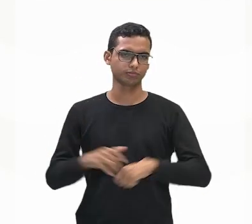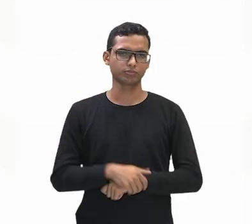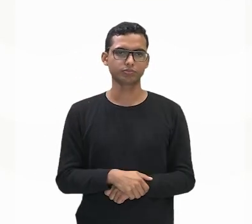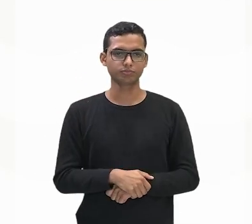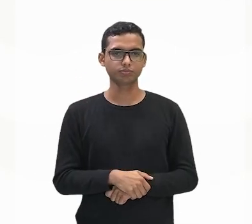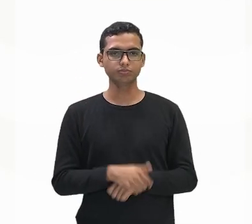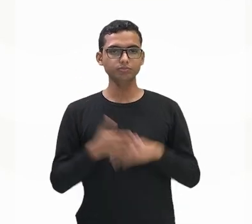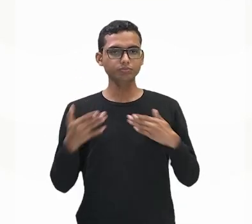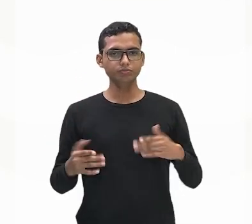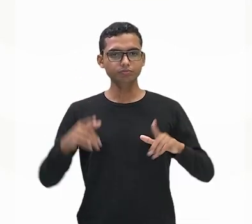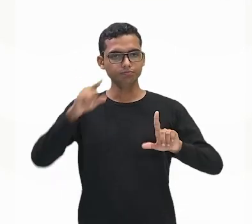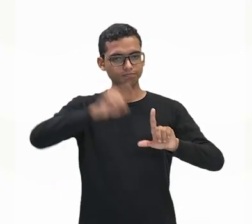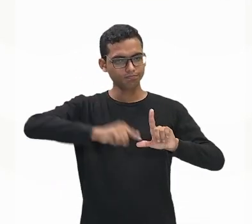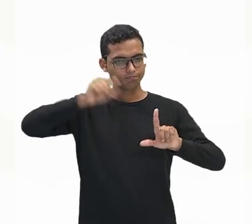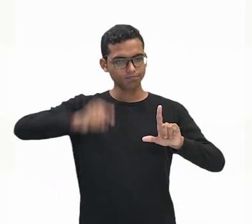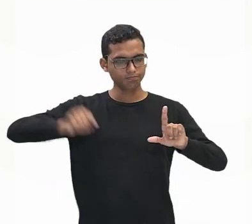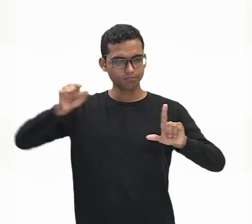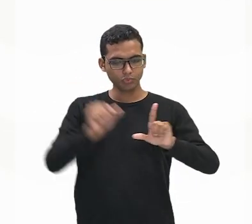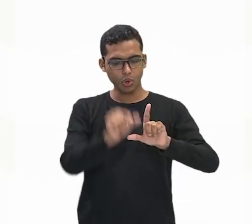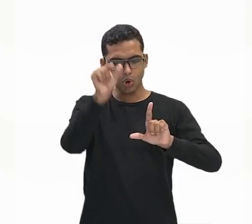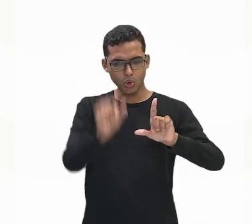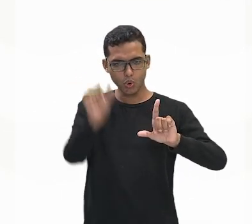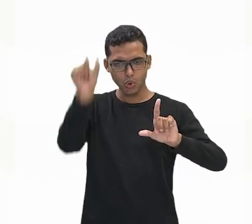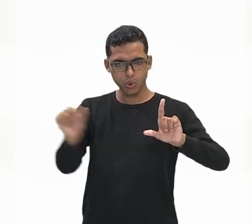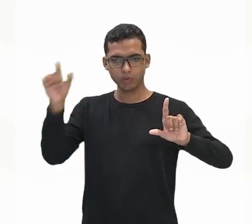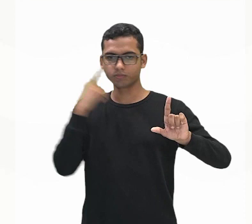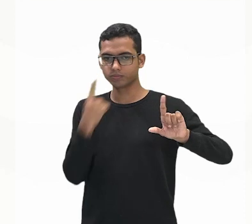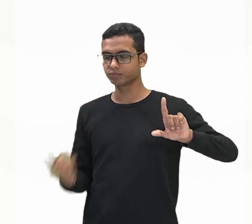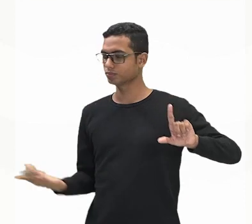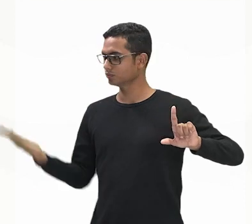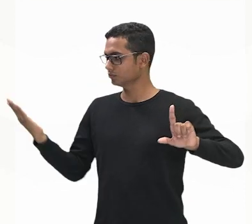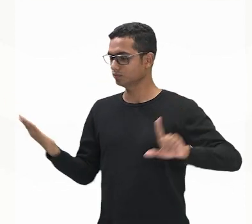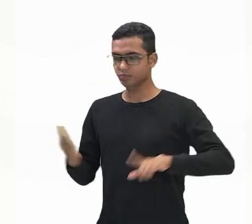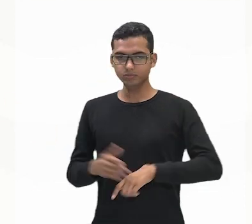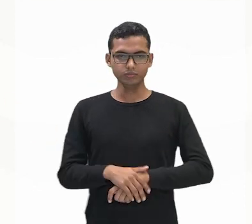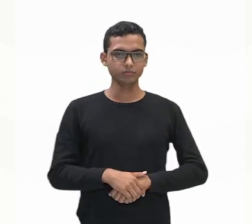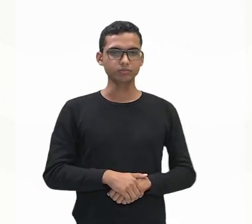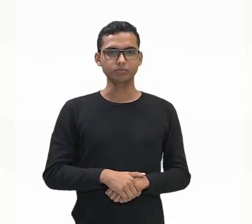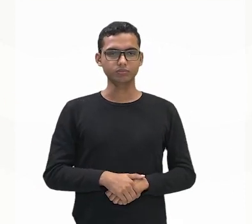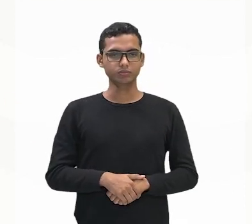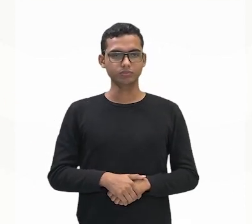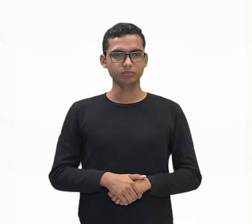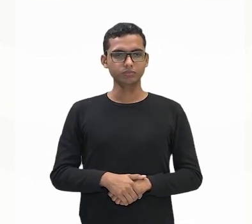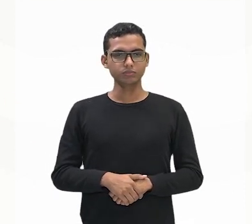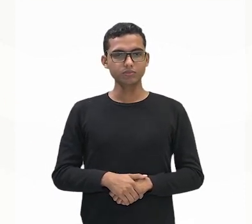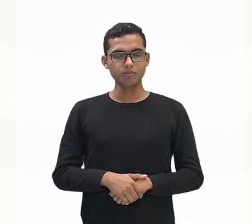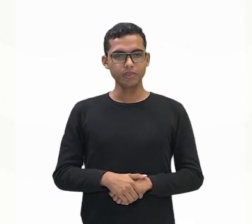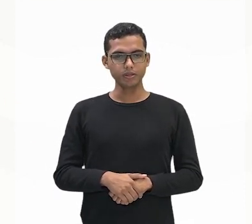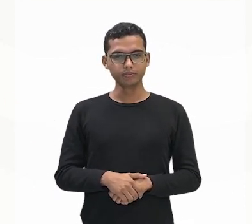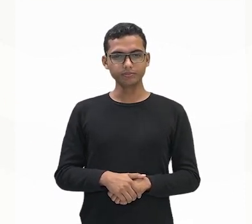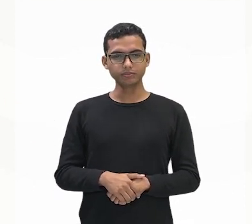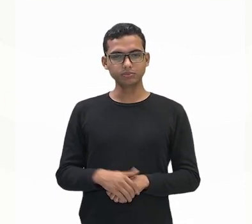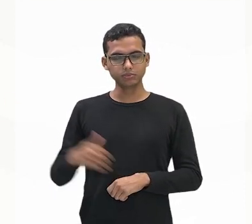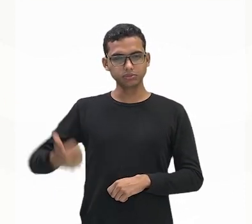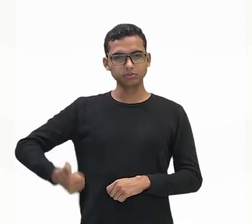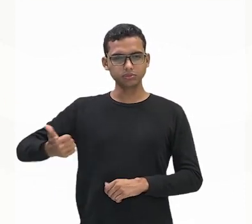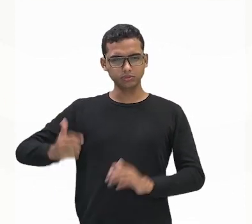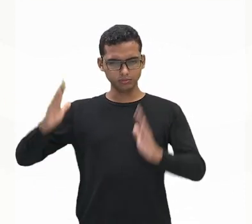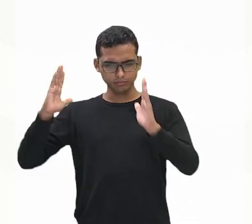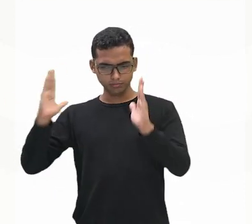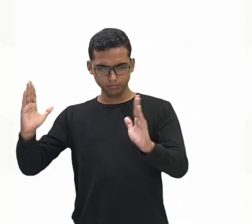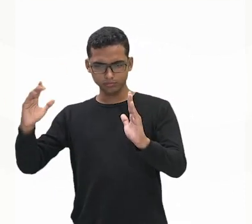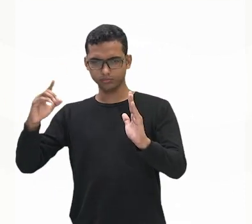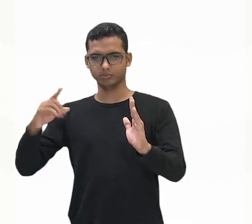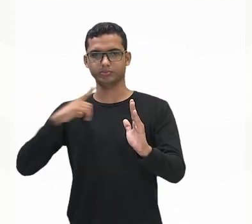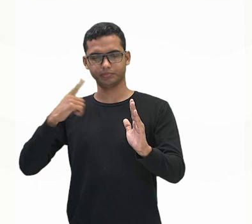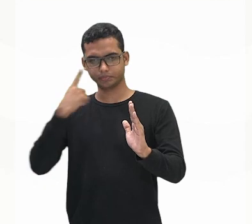essa fotografia como está funcionando atualmente. Olha o que está acontecendo aqui. Esse primeiro gráfico mostra só a variação entre